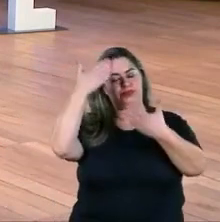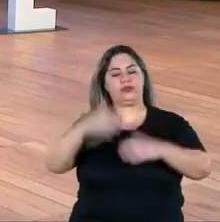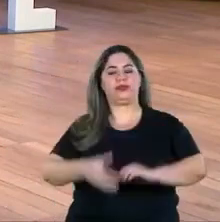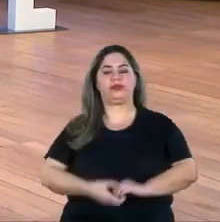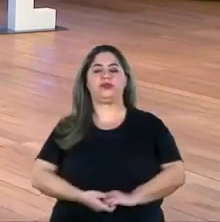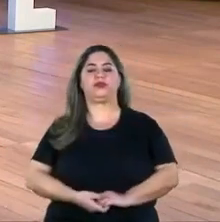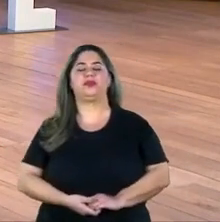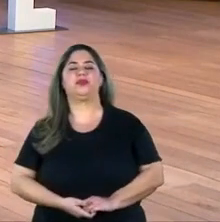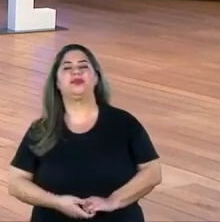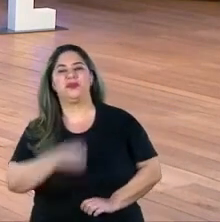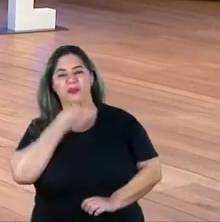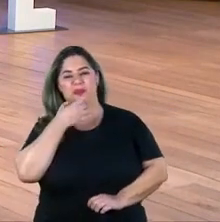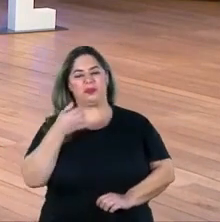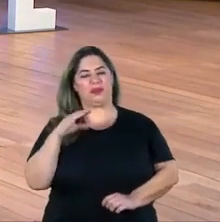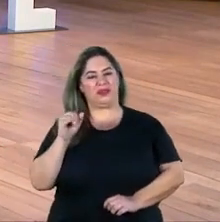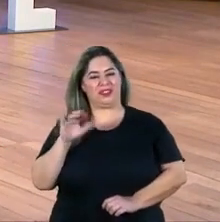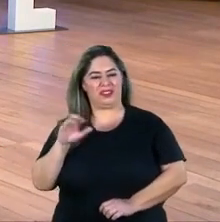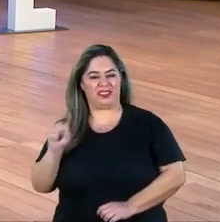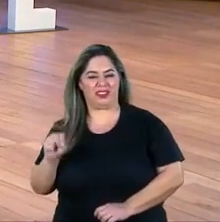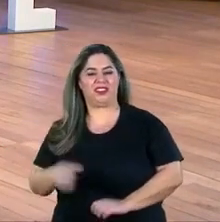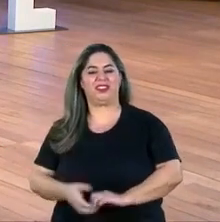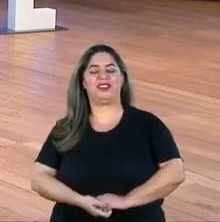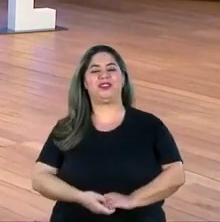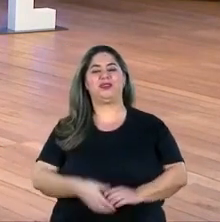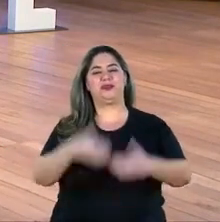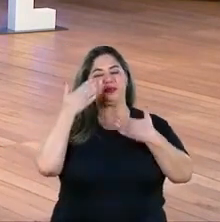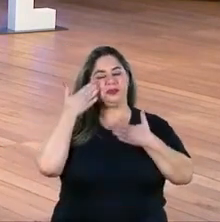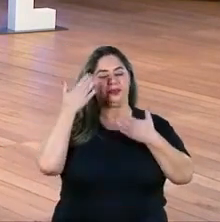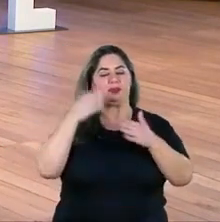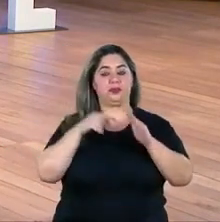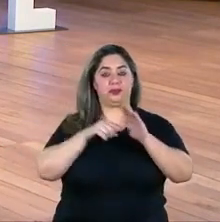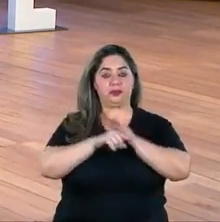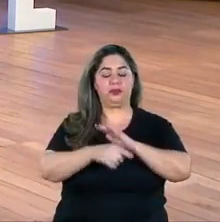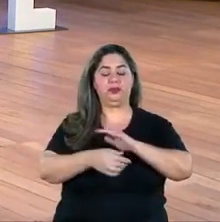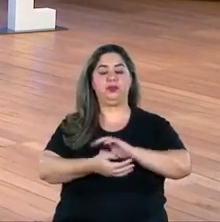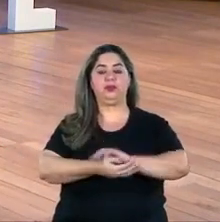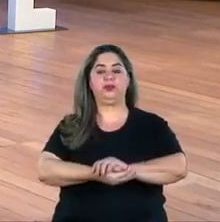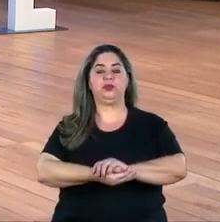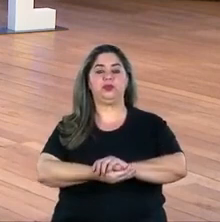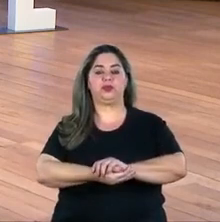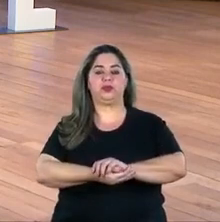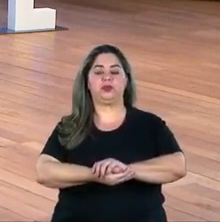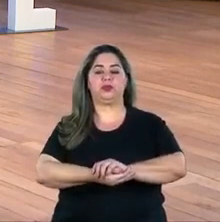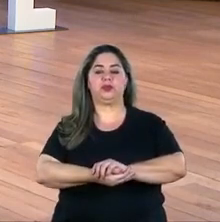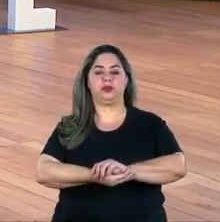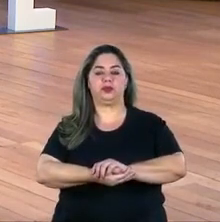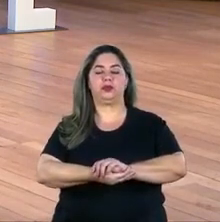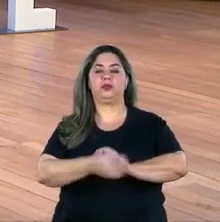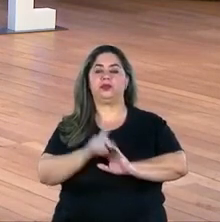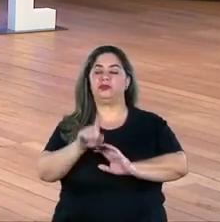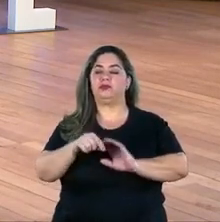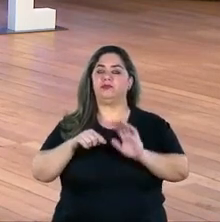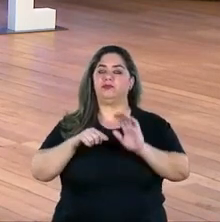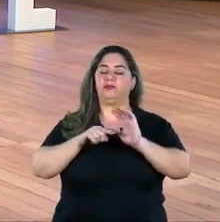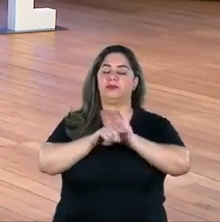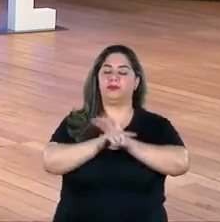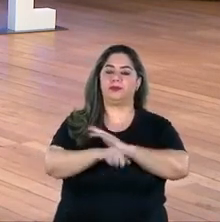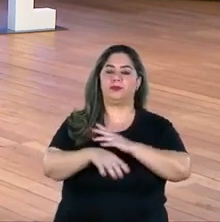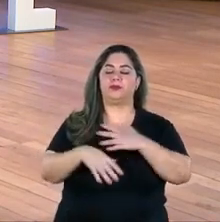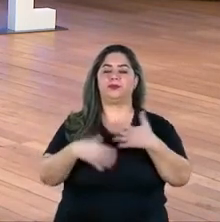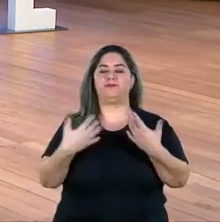tudo bom Cris obrigada obrigada pela pergunta é uma pergunta que é